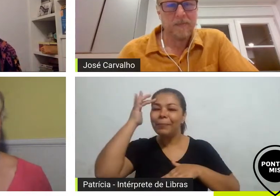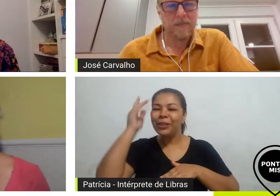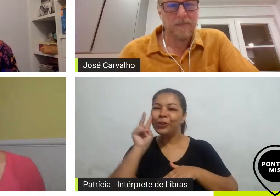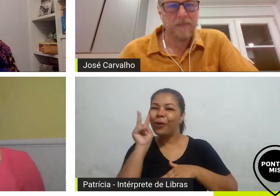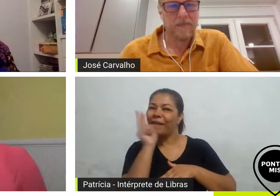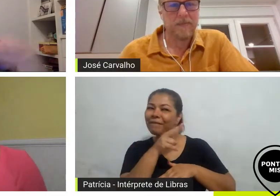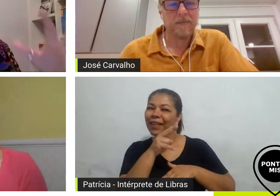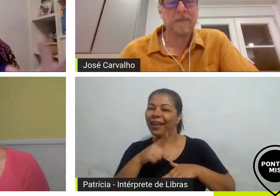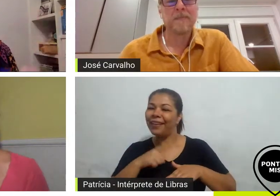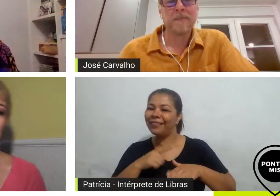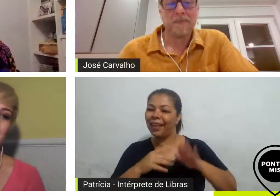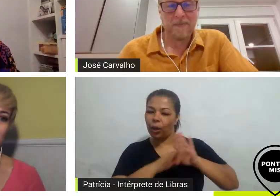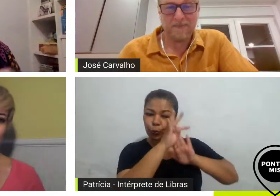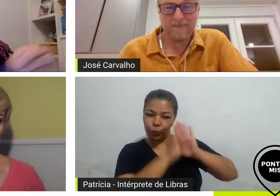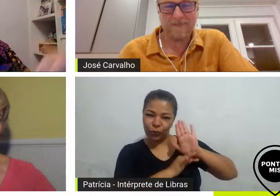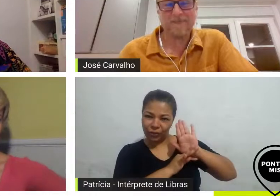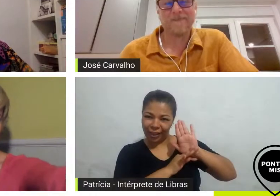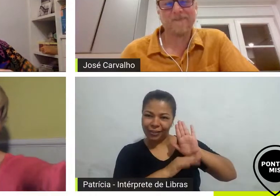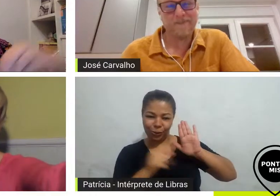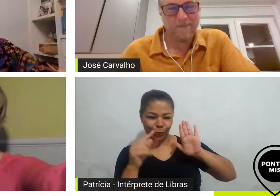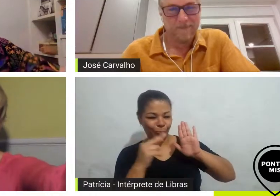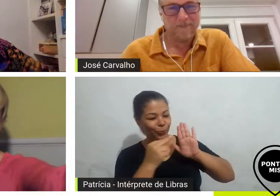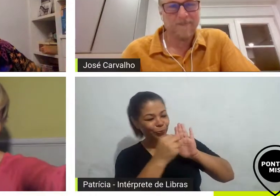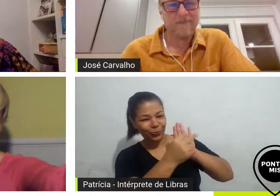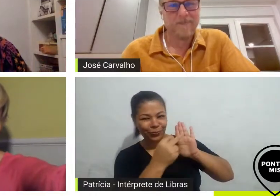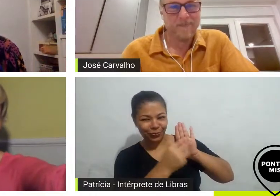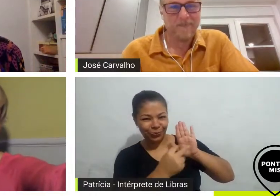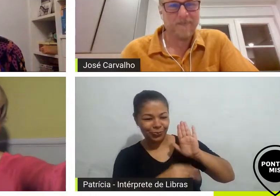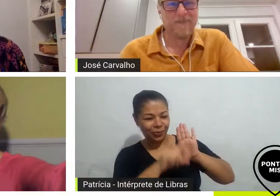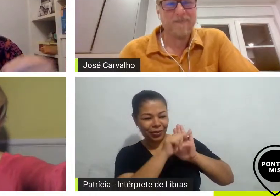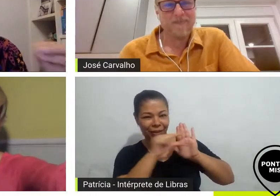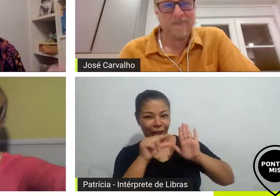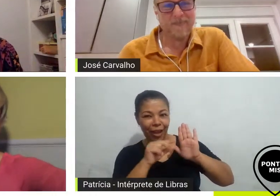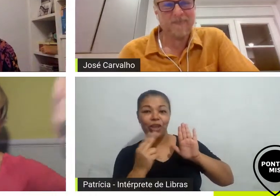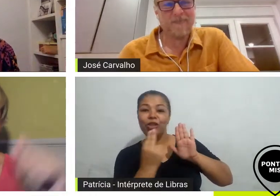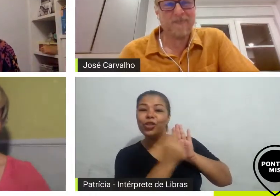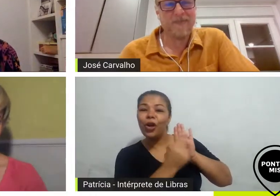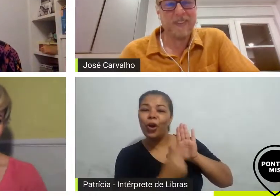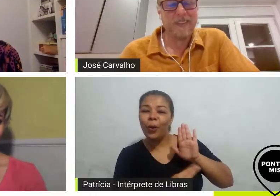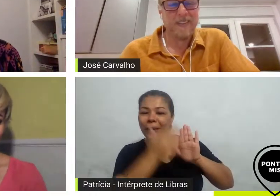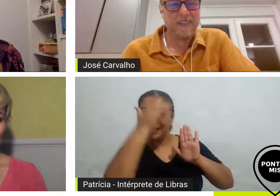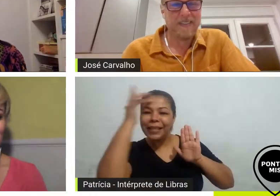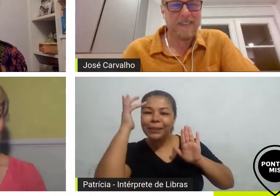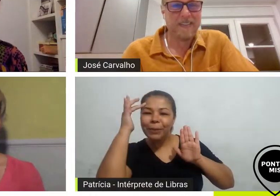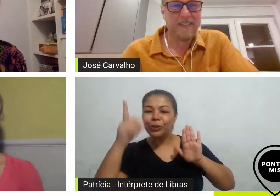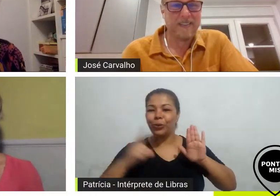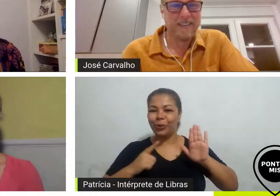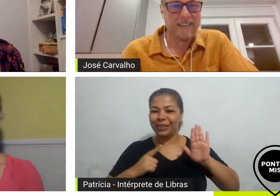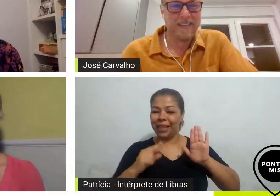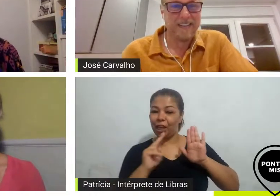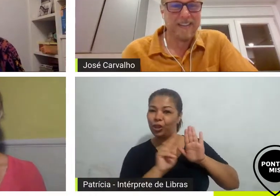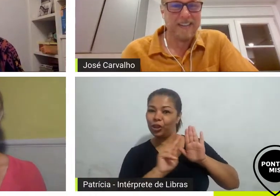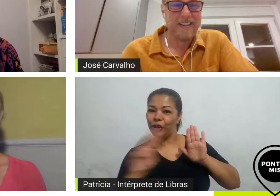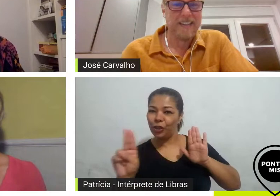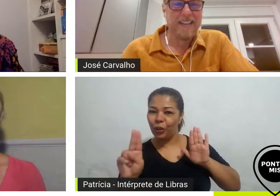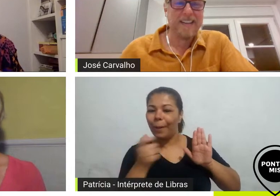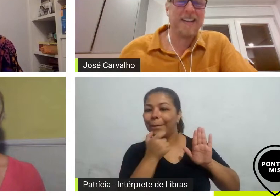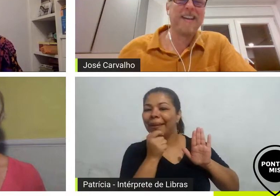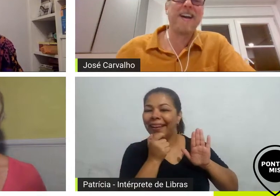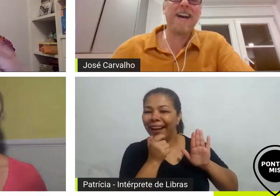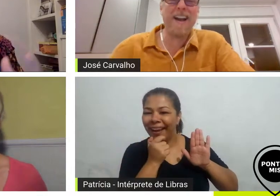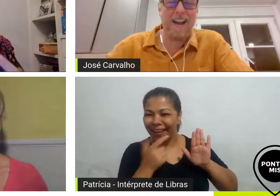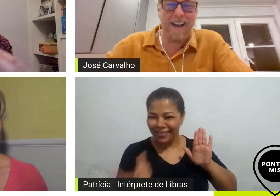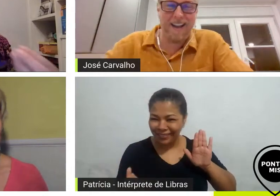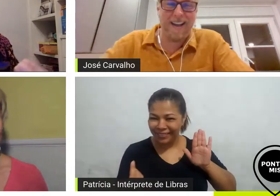então o Andrew mora em Mauá na cidade interior e tal e vai encontrar a Britney e aí você